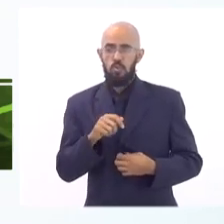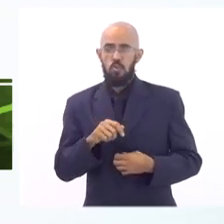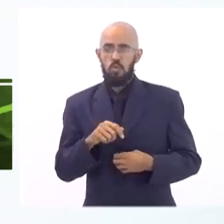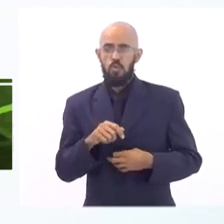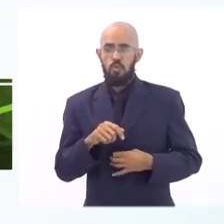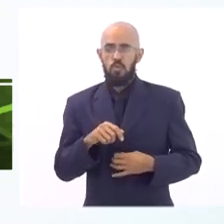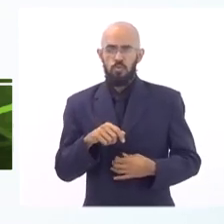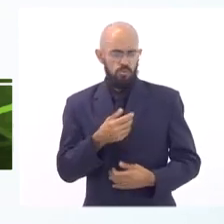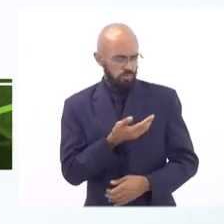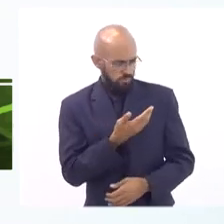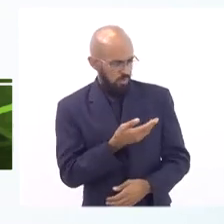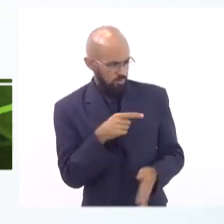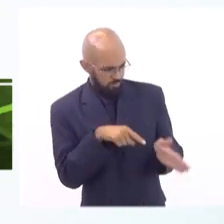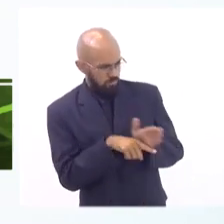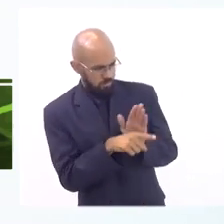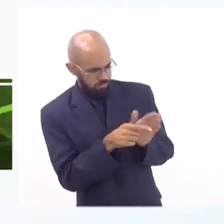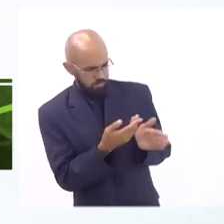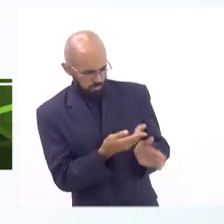Robson quer fazer uso da palavra